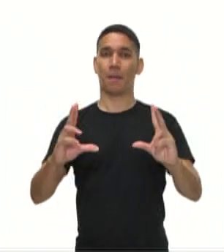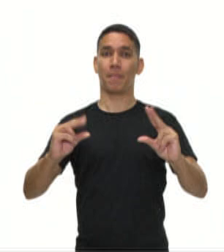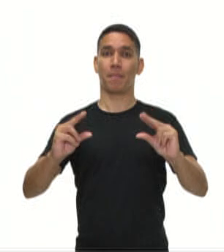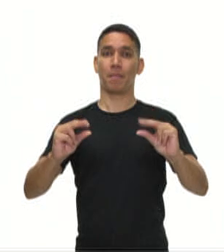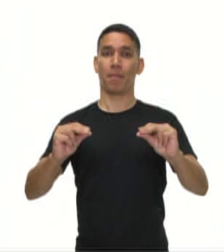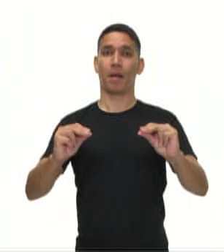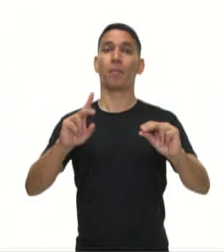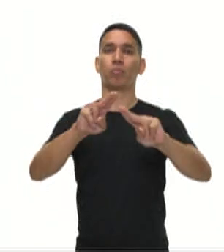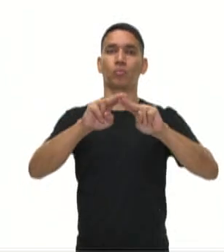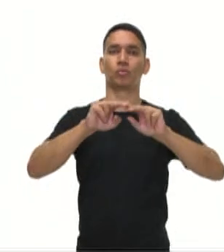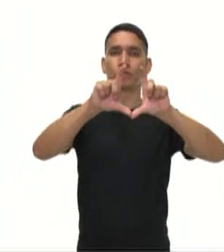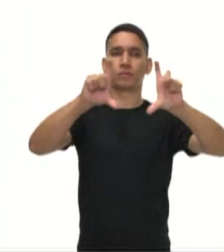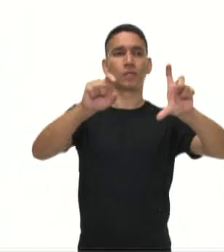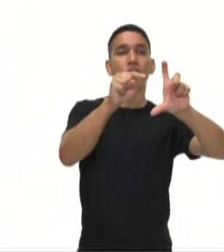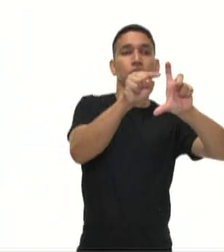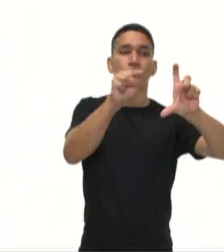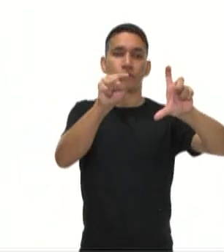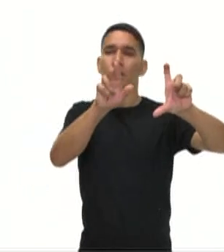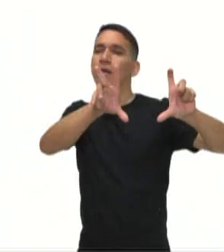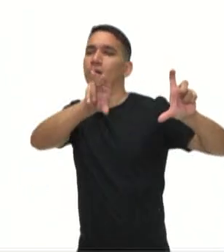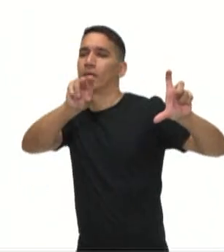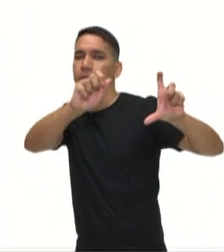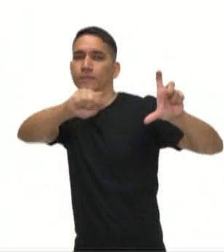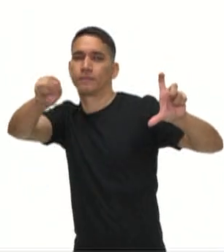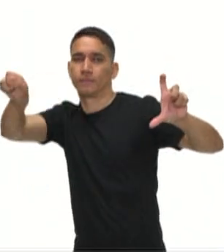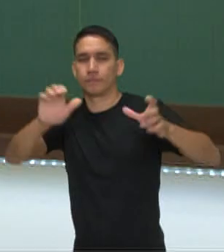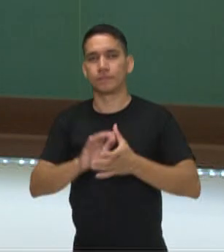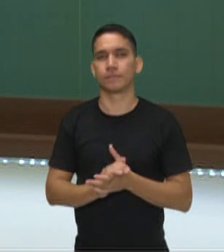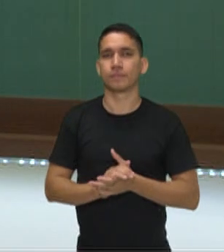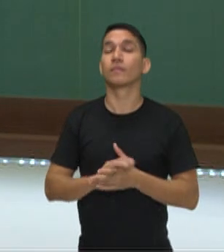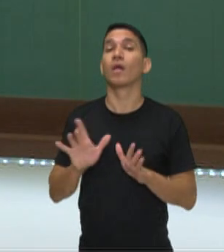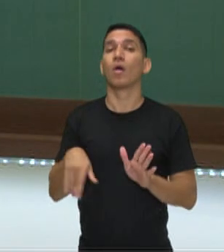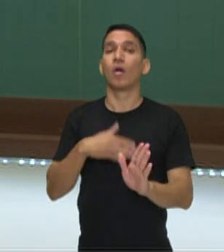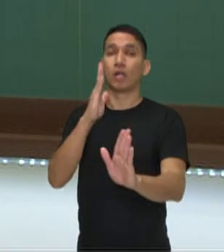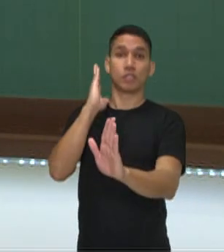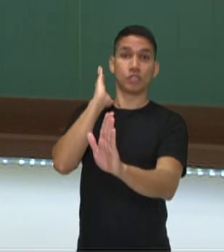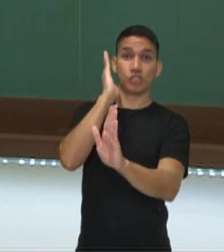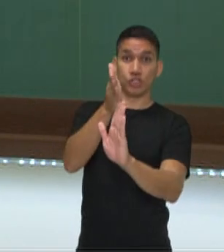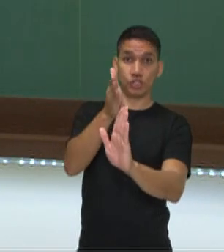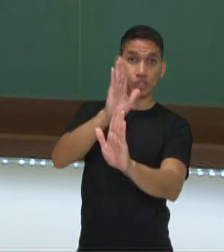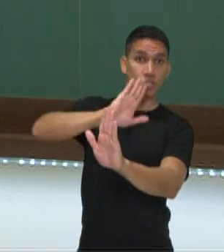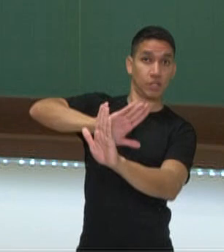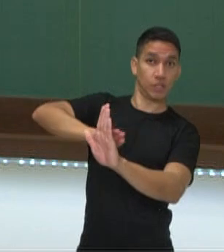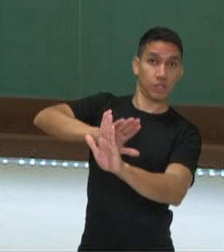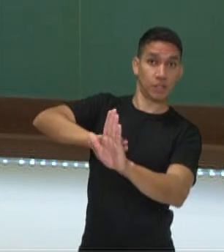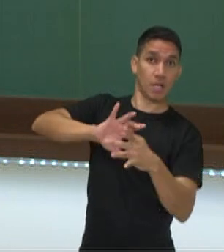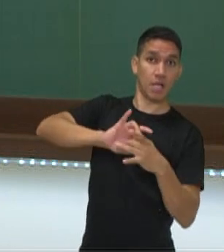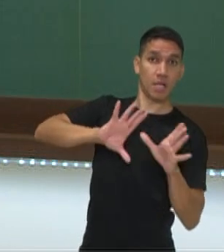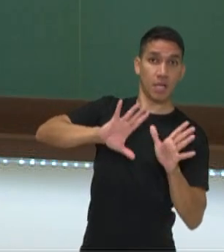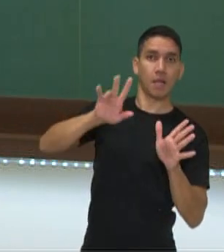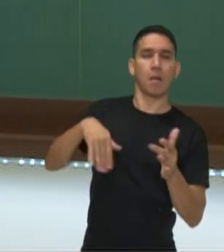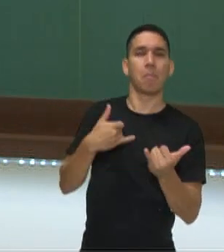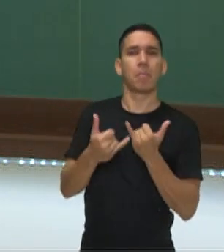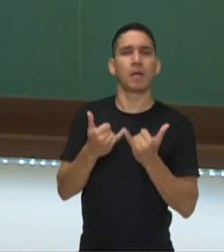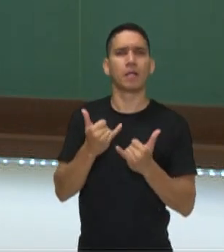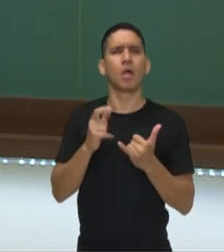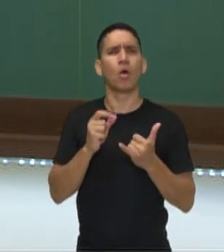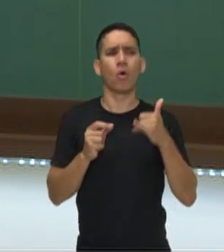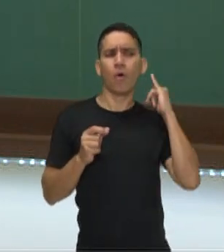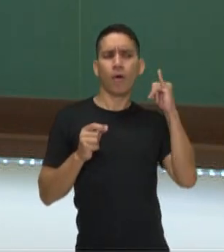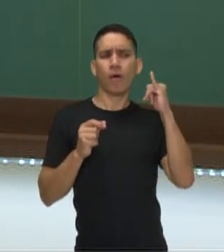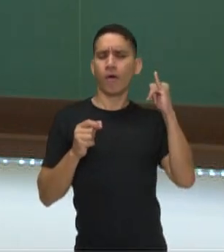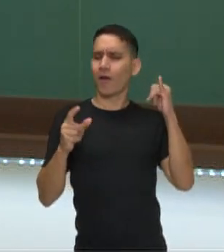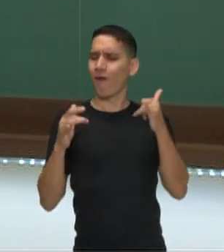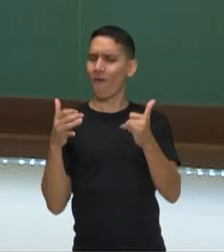dialogam. Indireto livre, como se fosse um sumário. Então, a voz do narrador se confunde com os